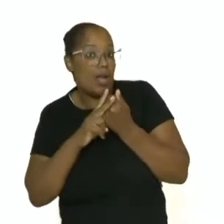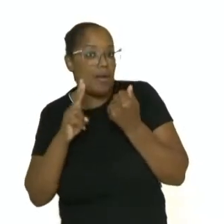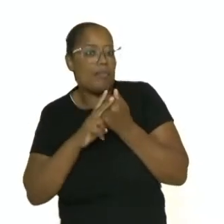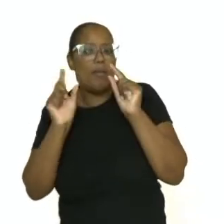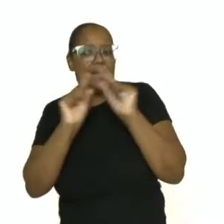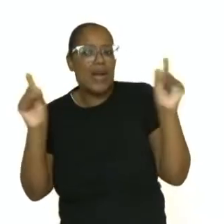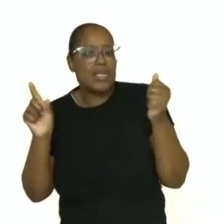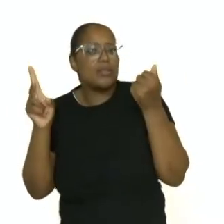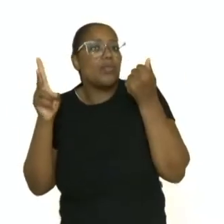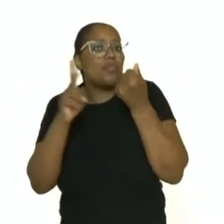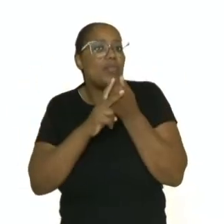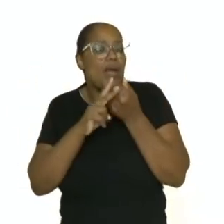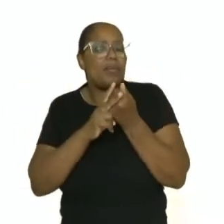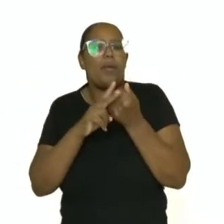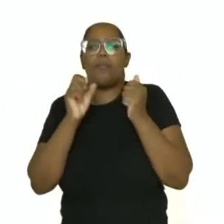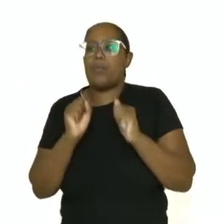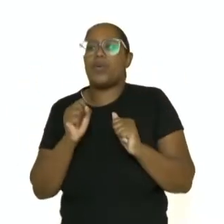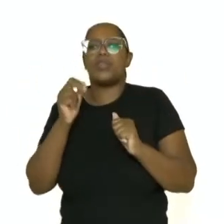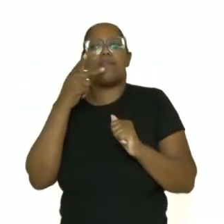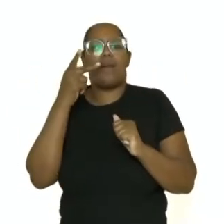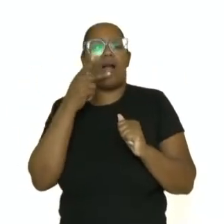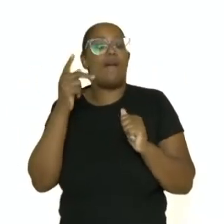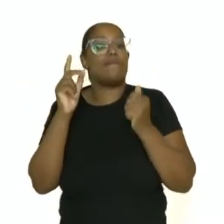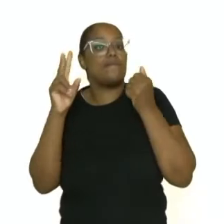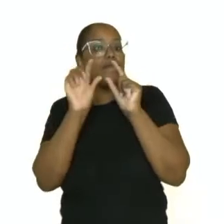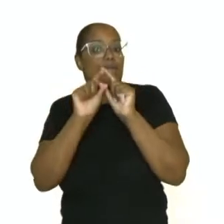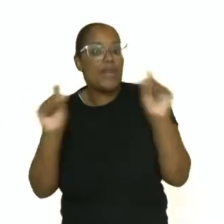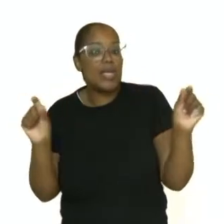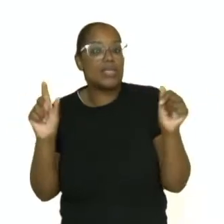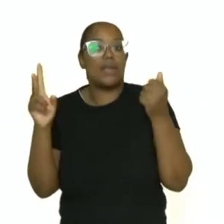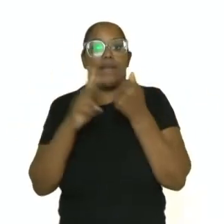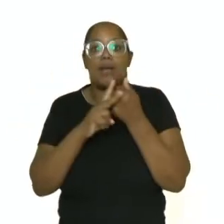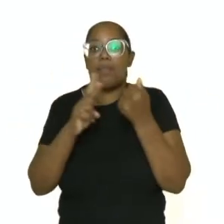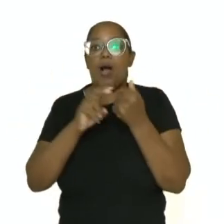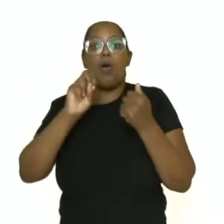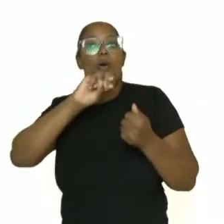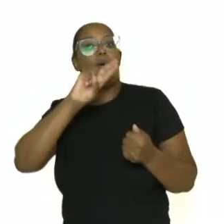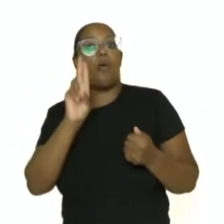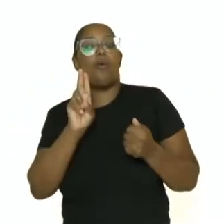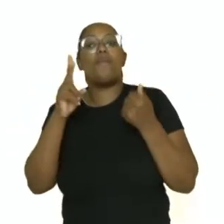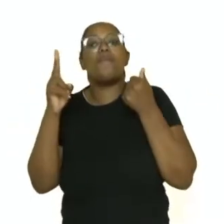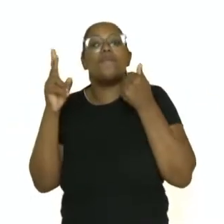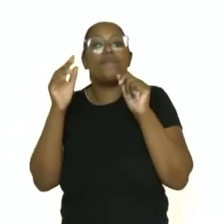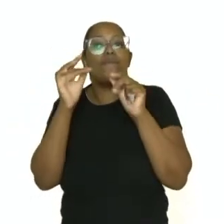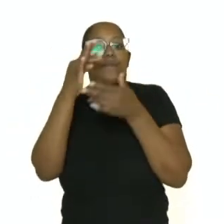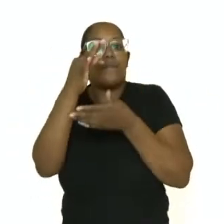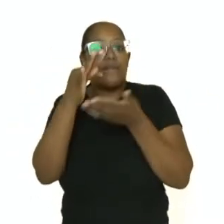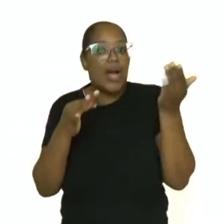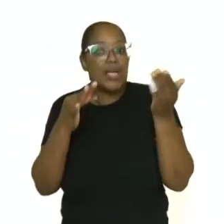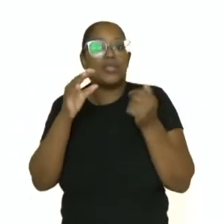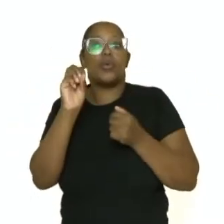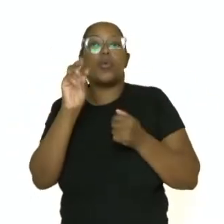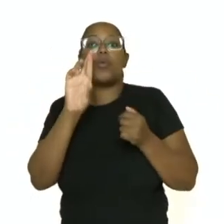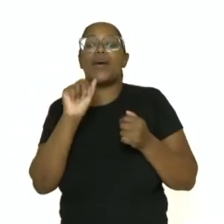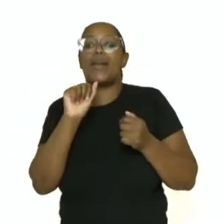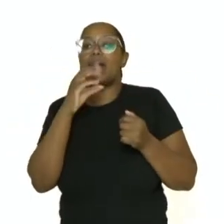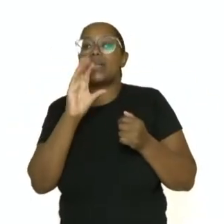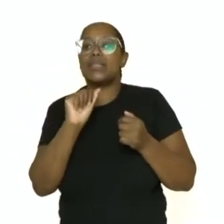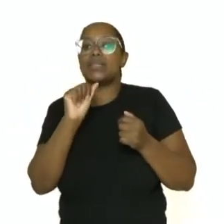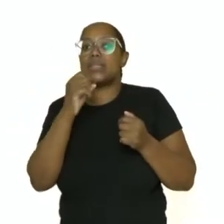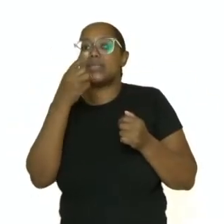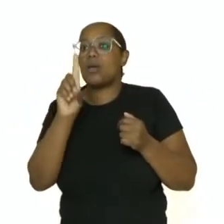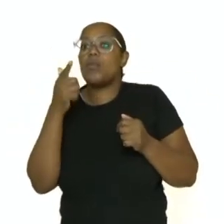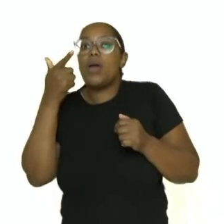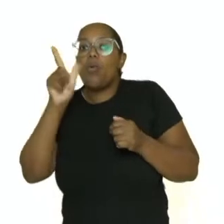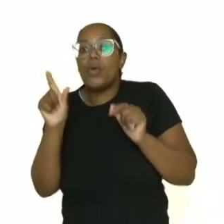pode ser chamada tanto de frase verbal quanto de oração, tá bom? E o outro enunciado ali embaixo,